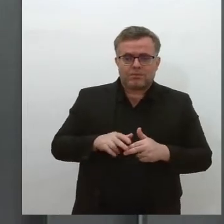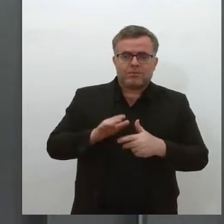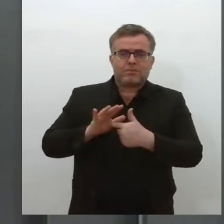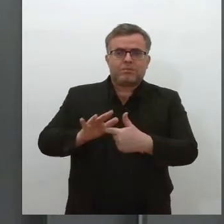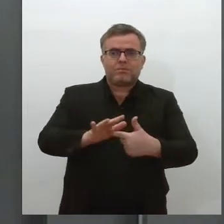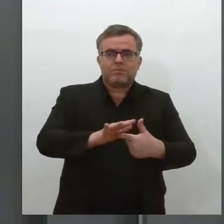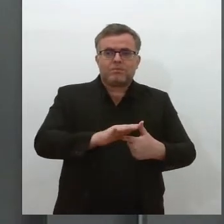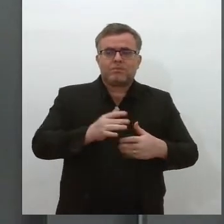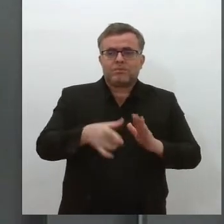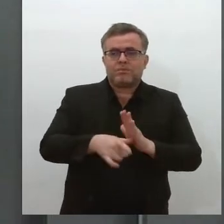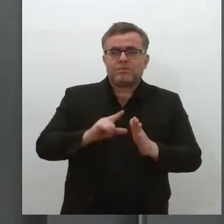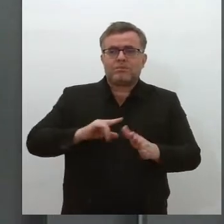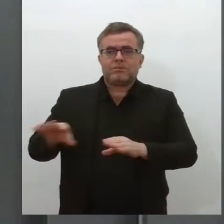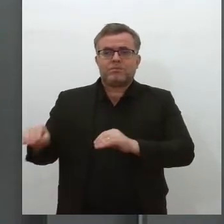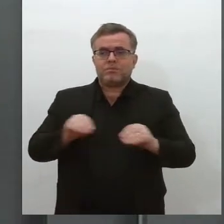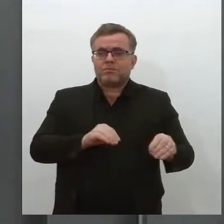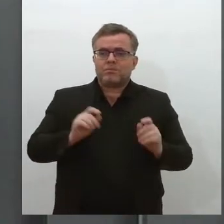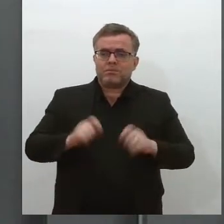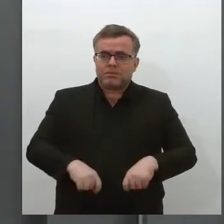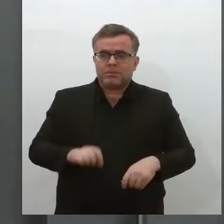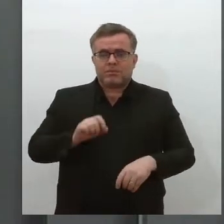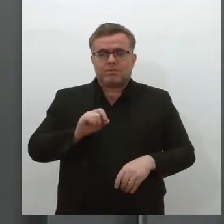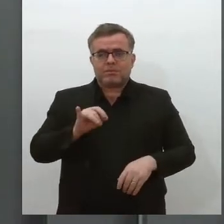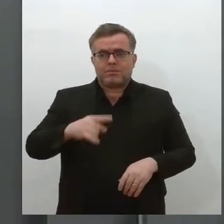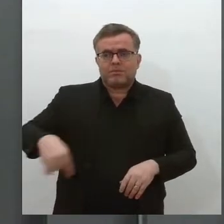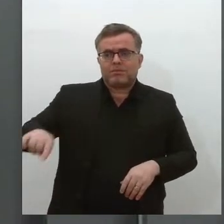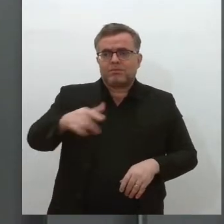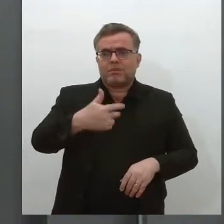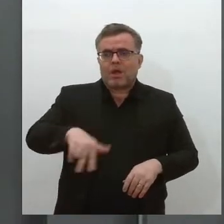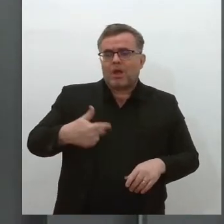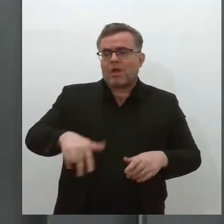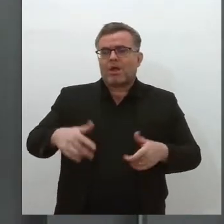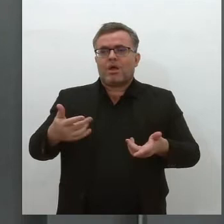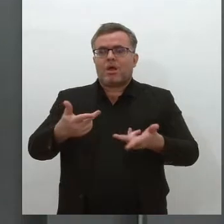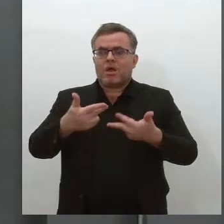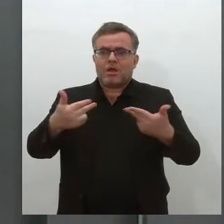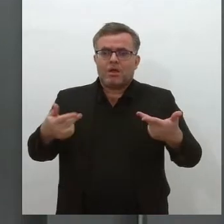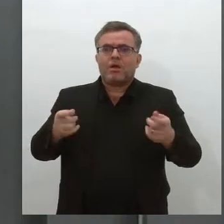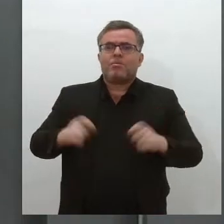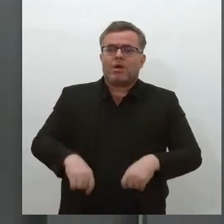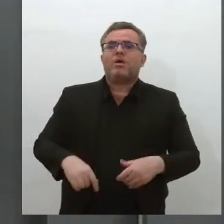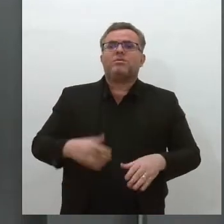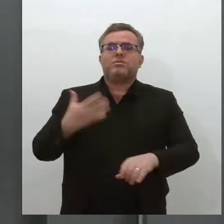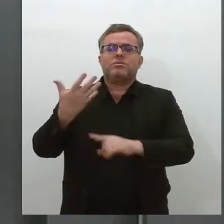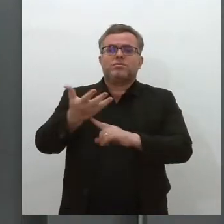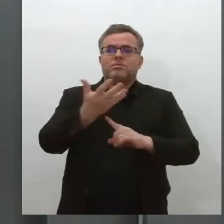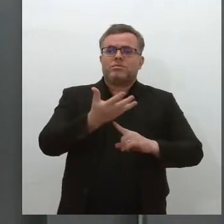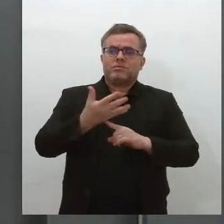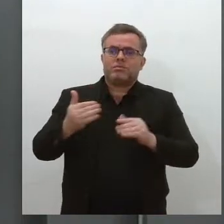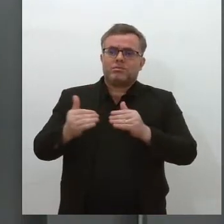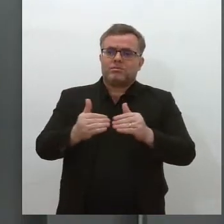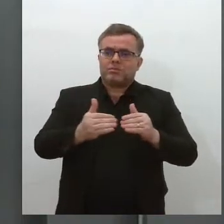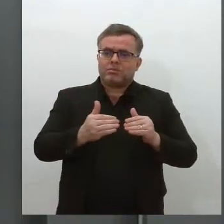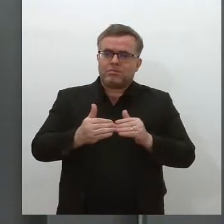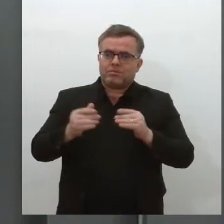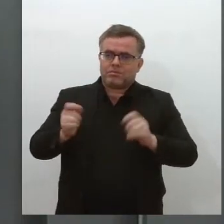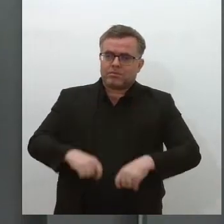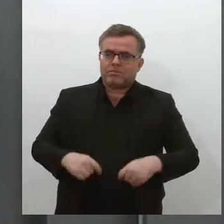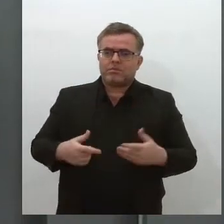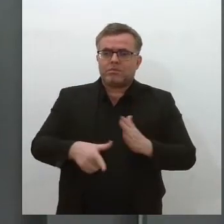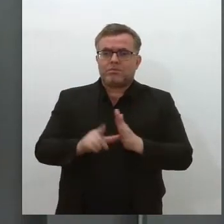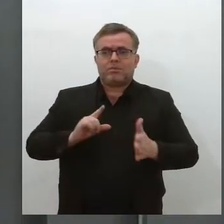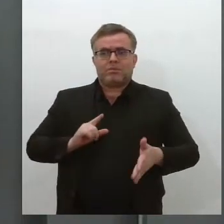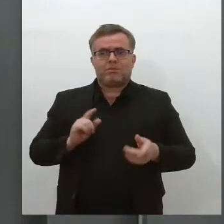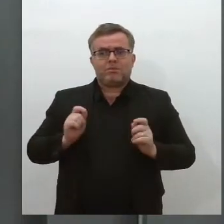caso as operadoras consigam concluir a instalação de antenas e de filtros antes desse prazo. Ainda falando